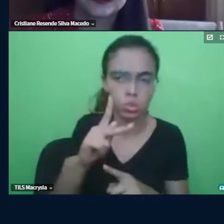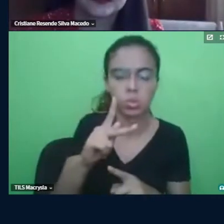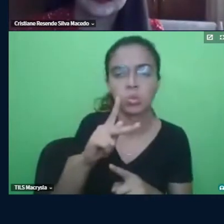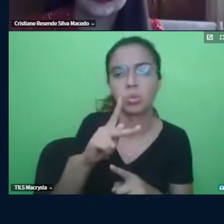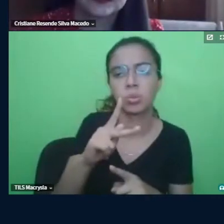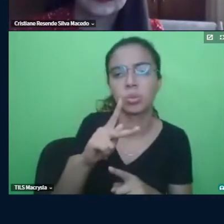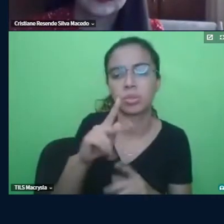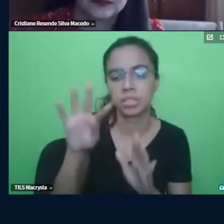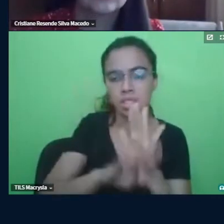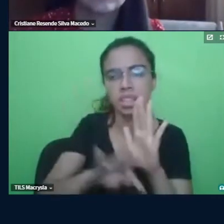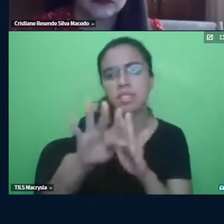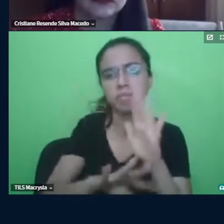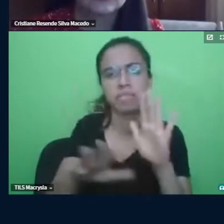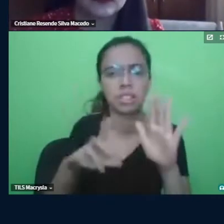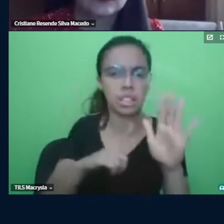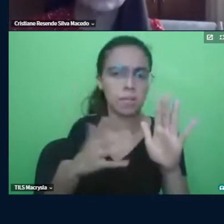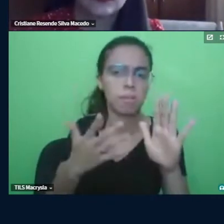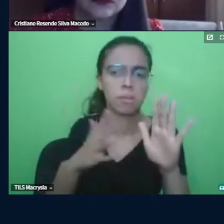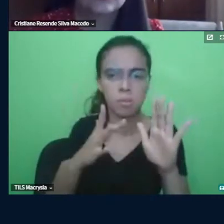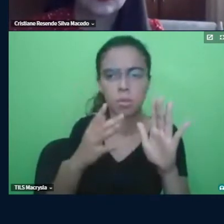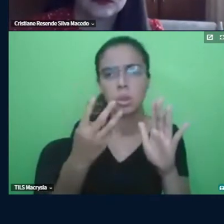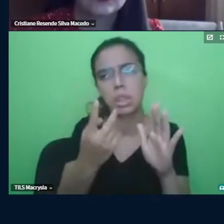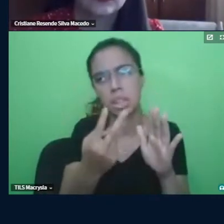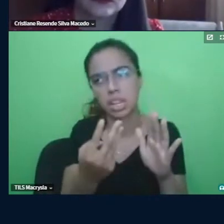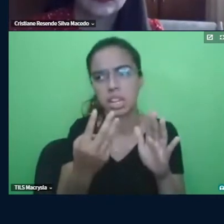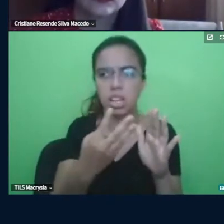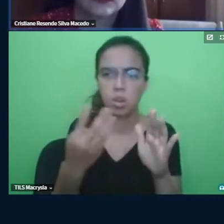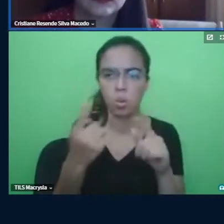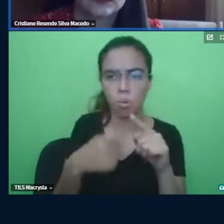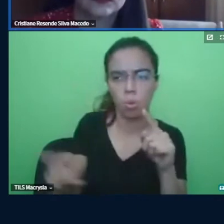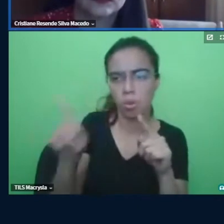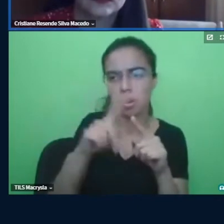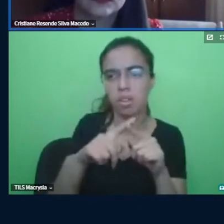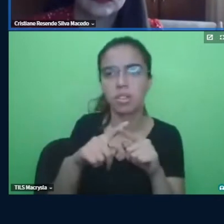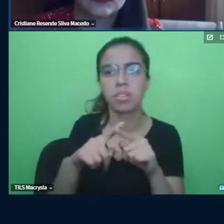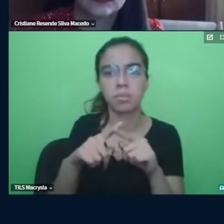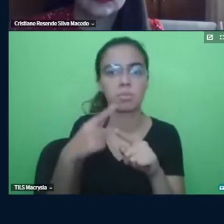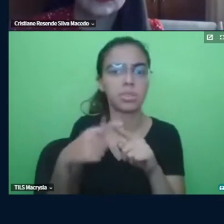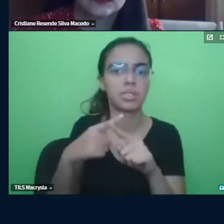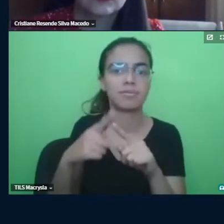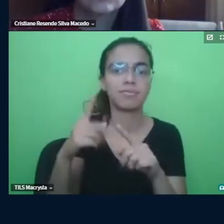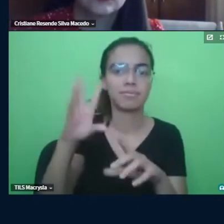ciclos por aí que para o mestrado e muito